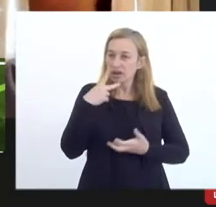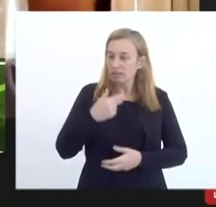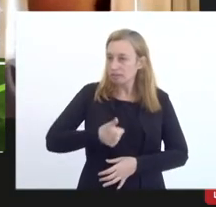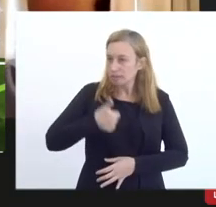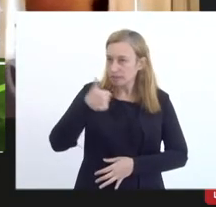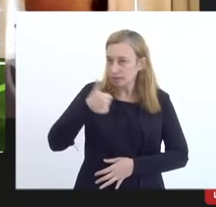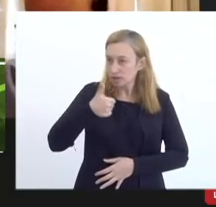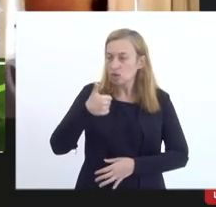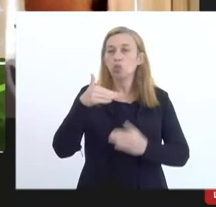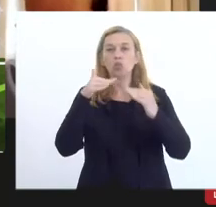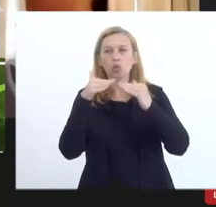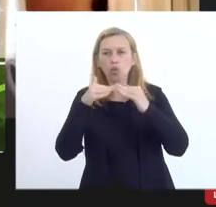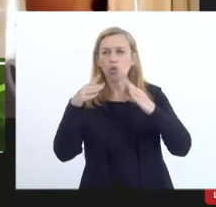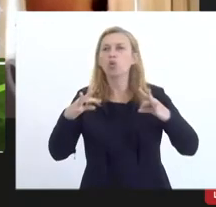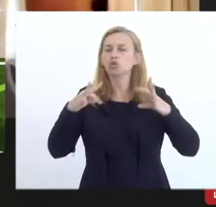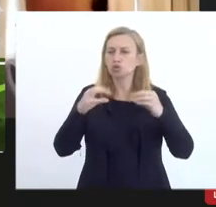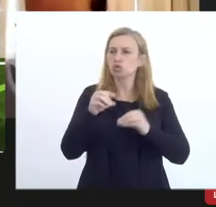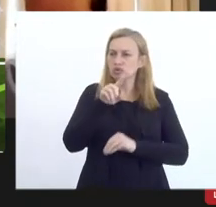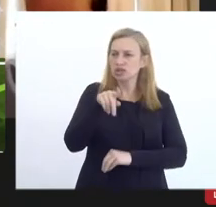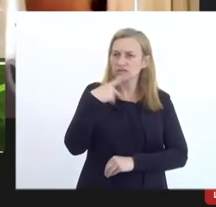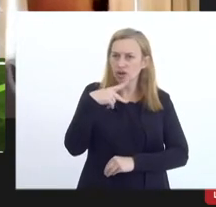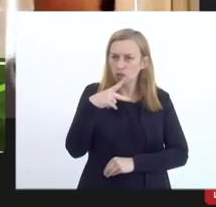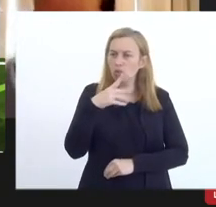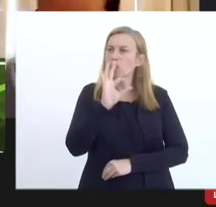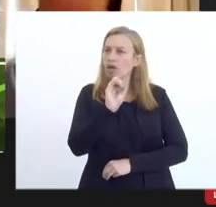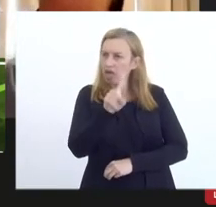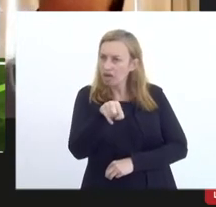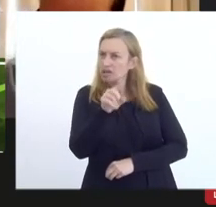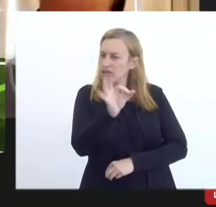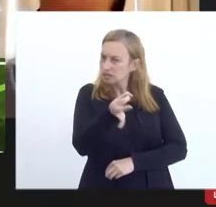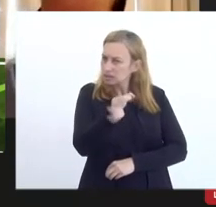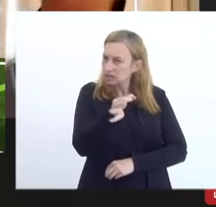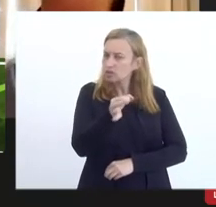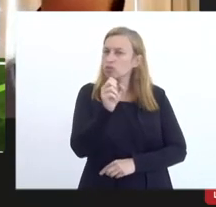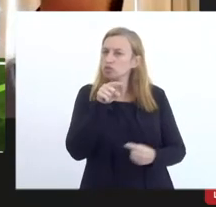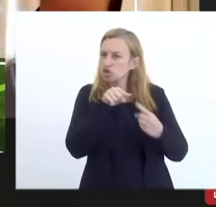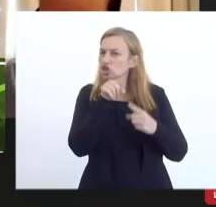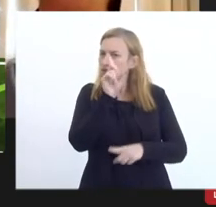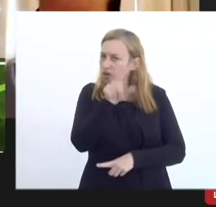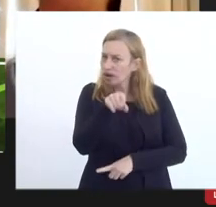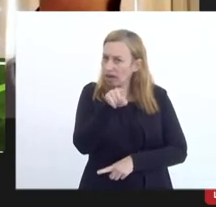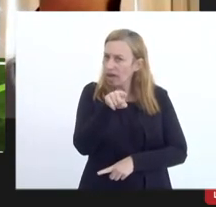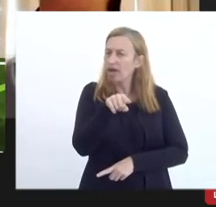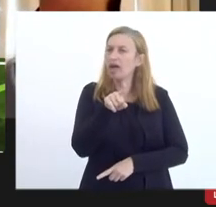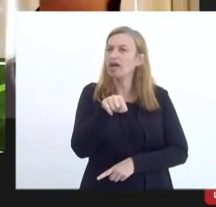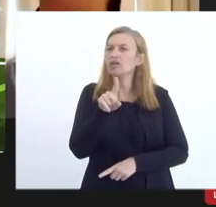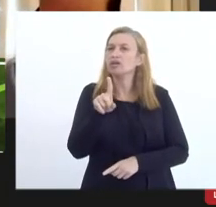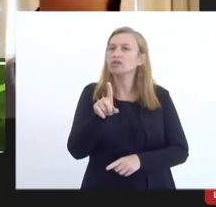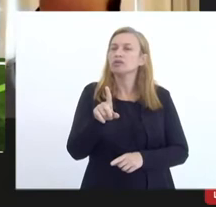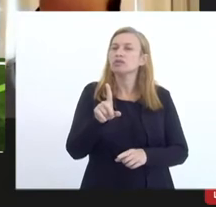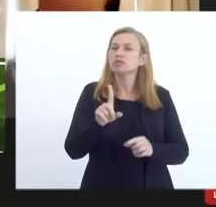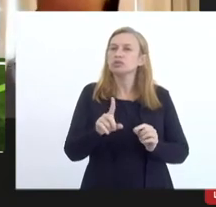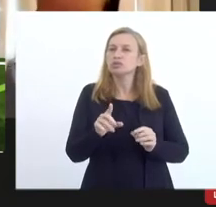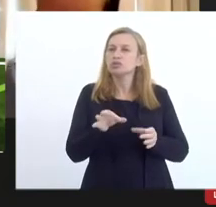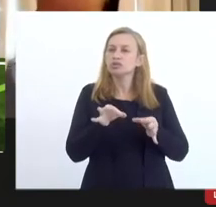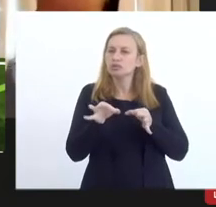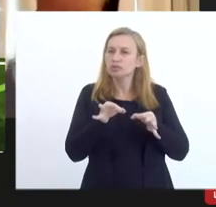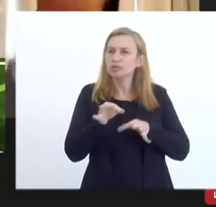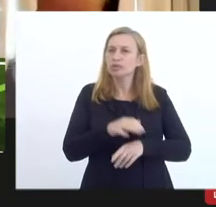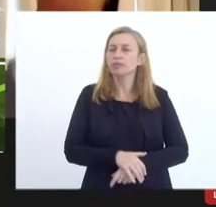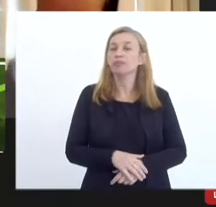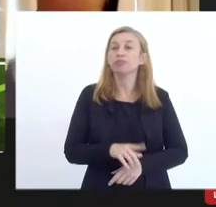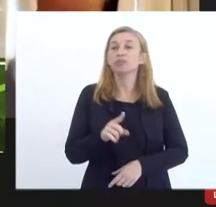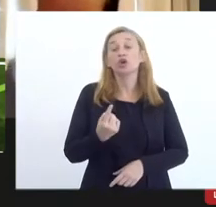concordo com tudo que você disse é isso mesmo o objetivo é esse vamos arredondar as sugestões estão ótimas um